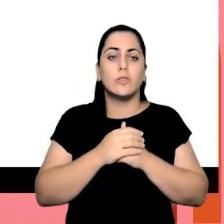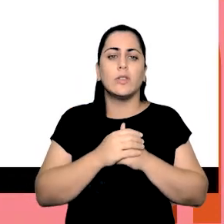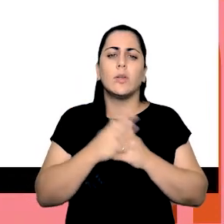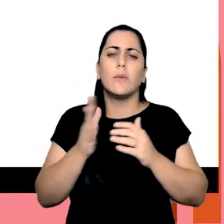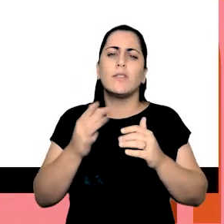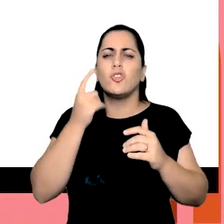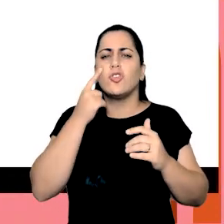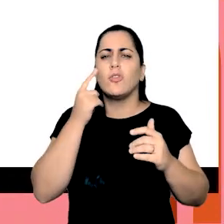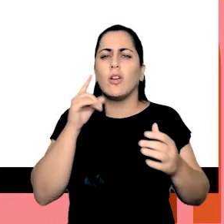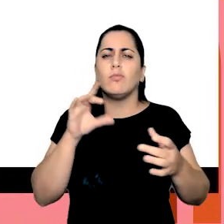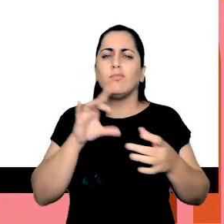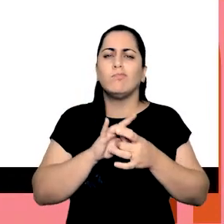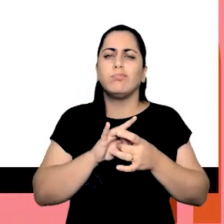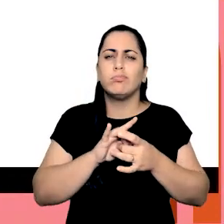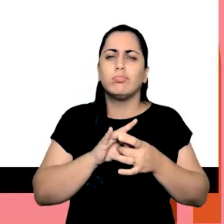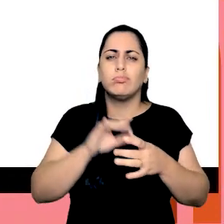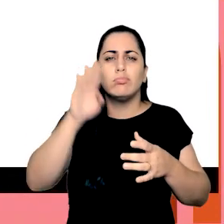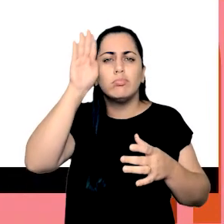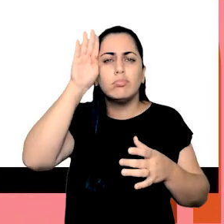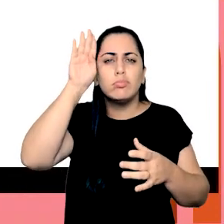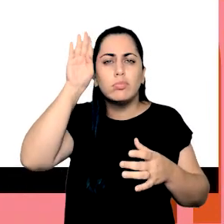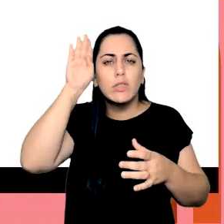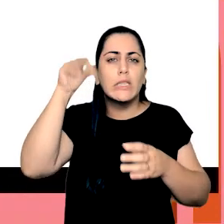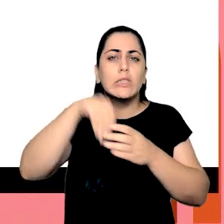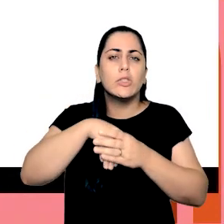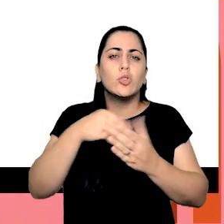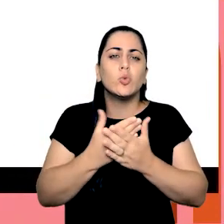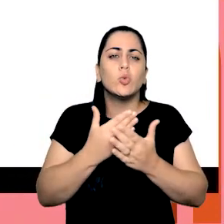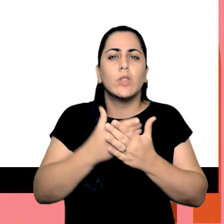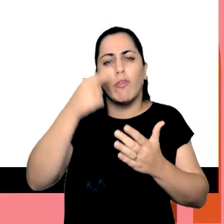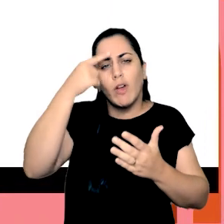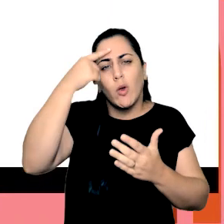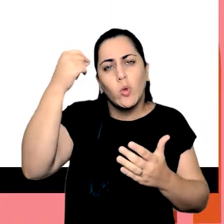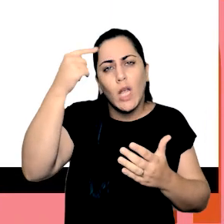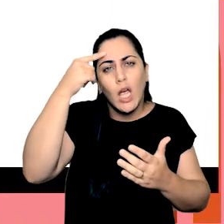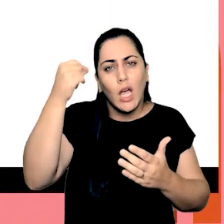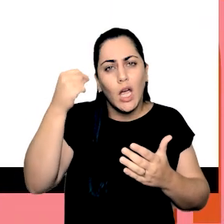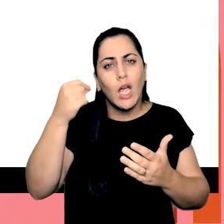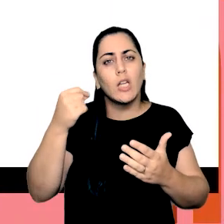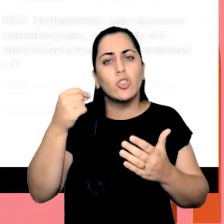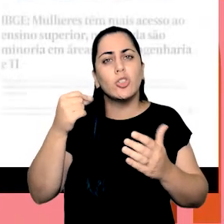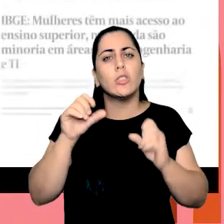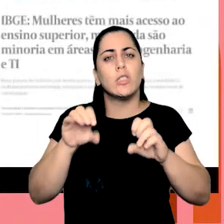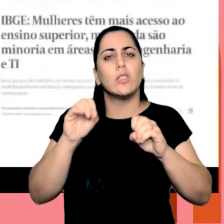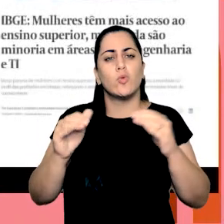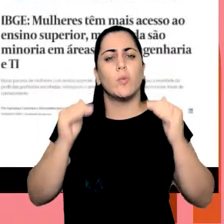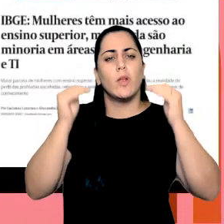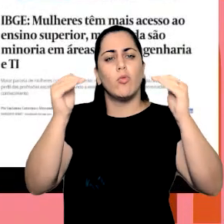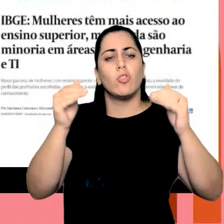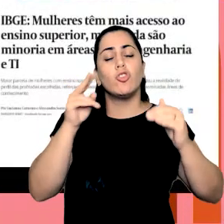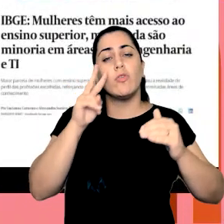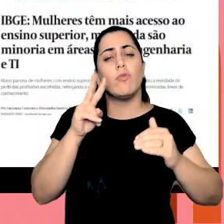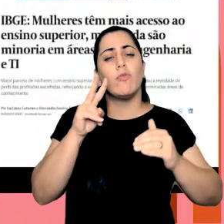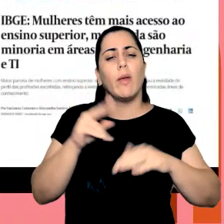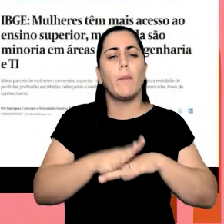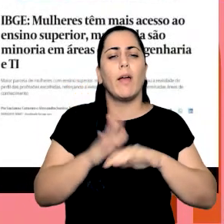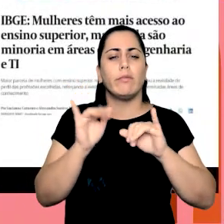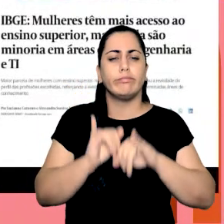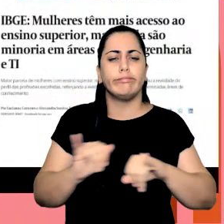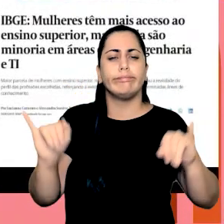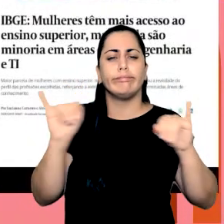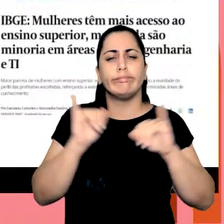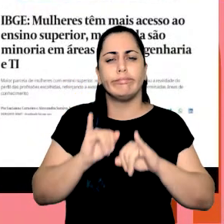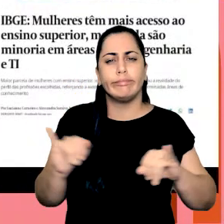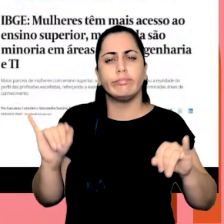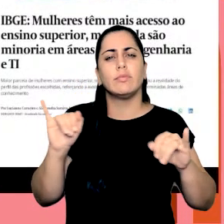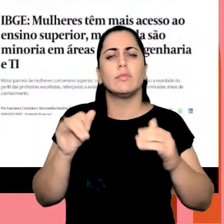faz uma conexão aí com a academia e vem informações sobre o ensino superior, o que mais a gente vê são notícias,